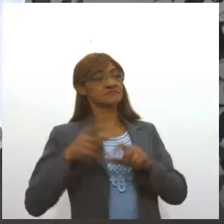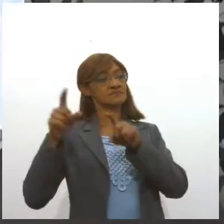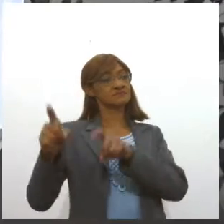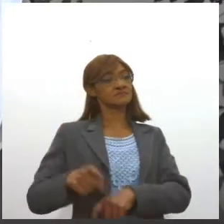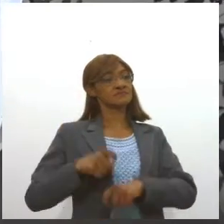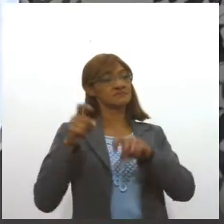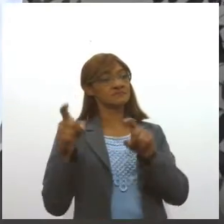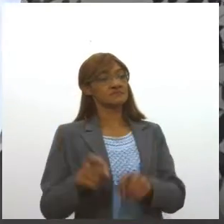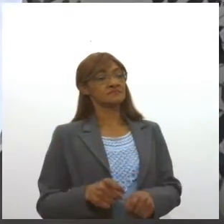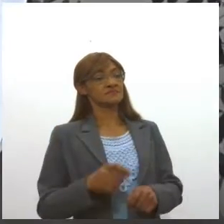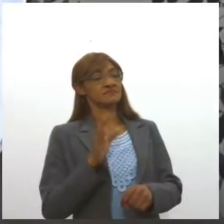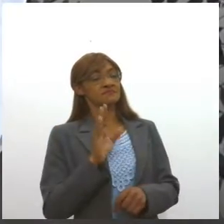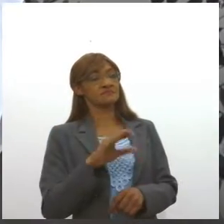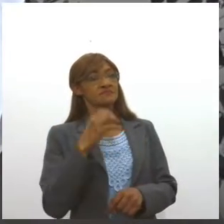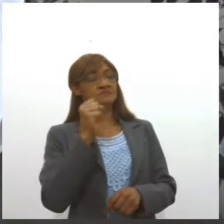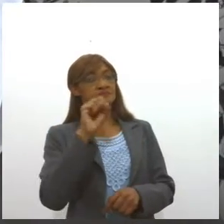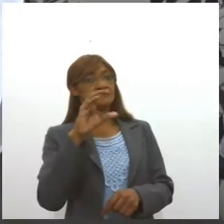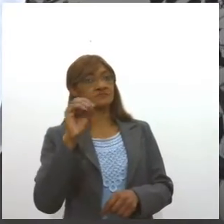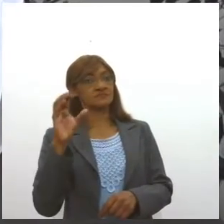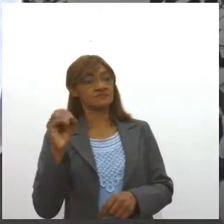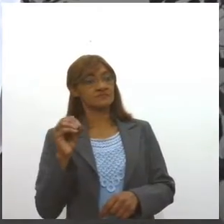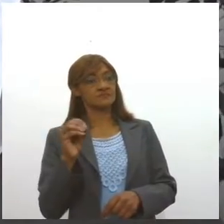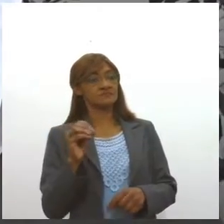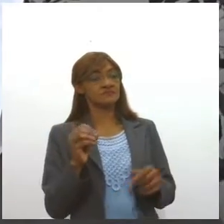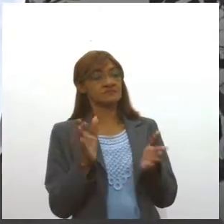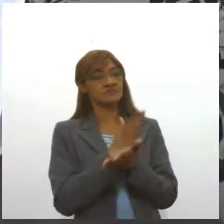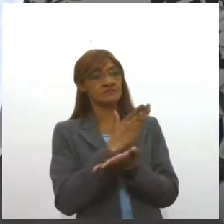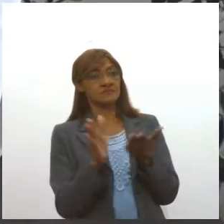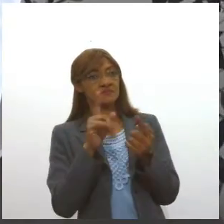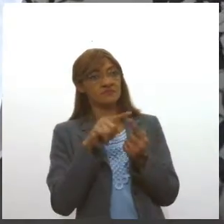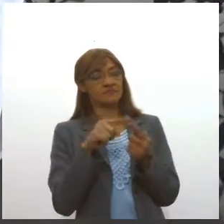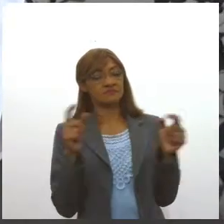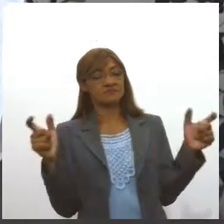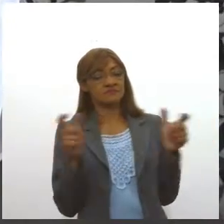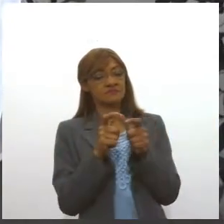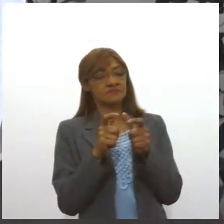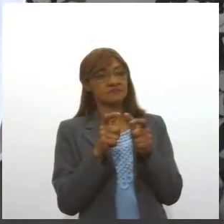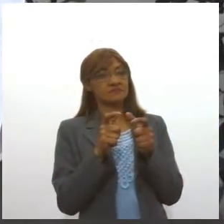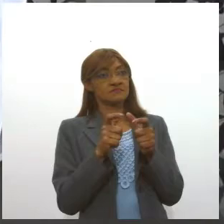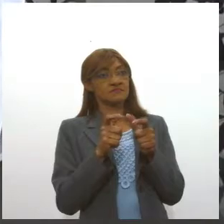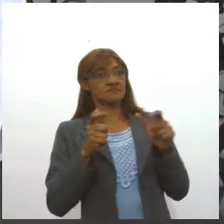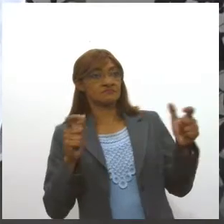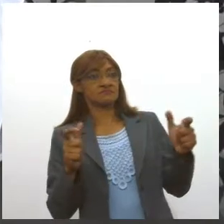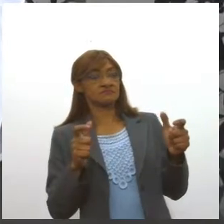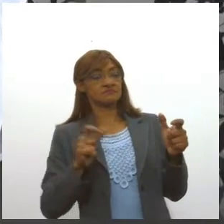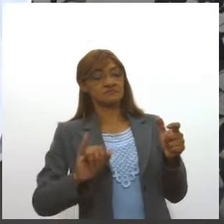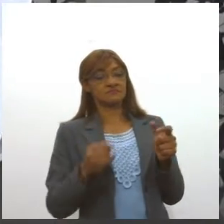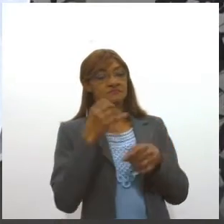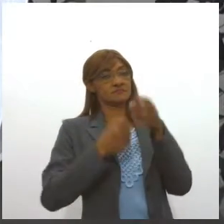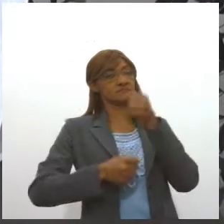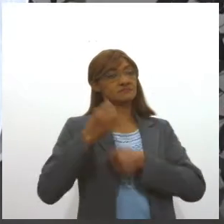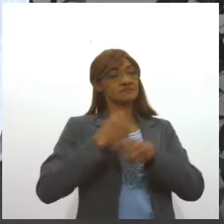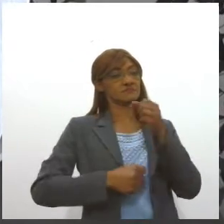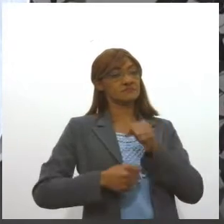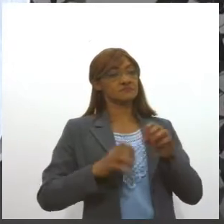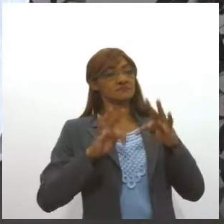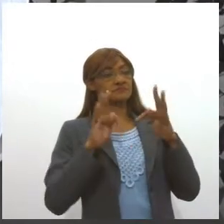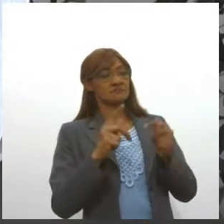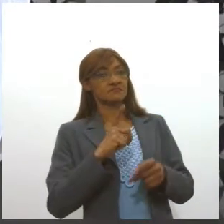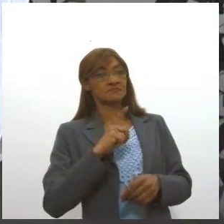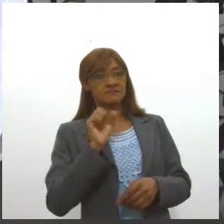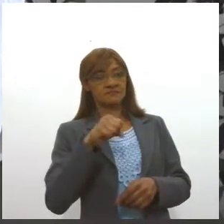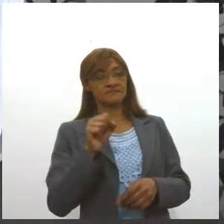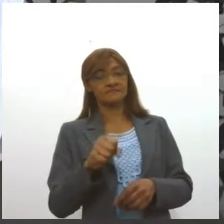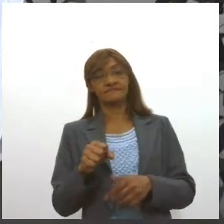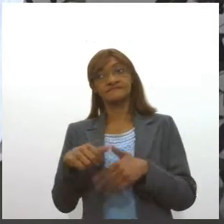tem em torno de 800 queijarias. Tipo menores, tipo de aproveitamento do leite, mas que todas elas têm que serem regularizadas. E no